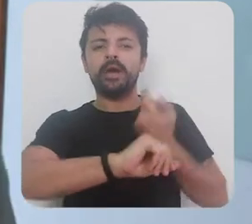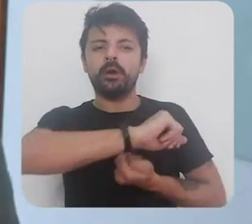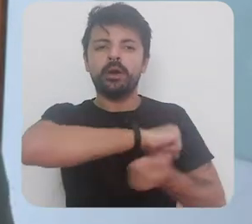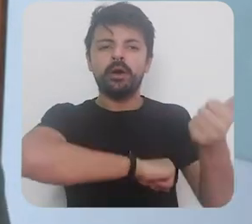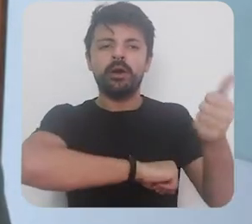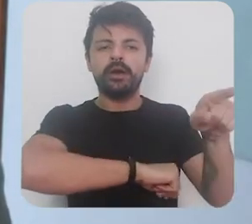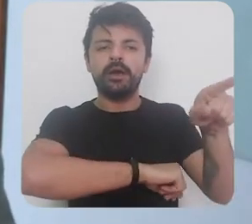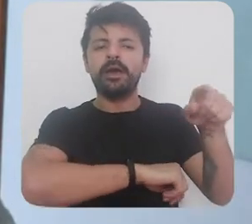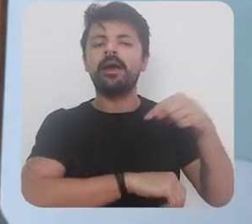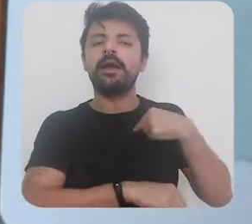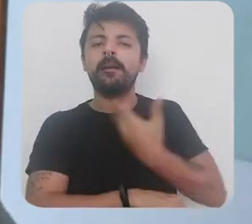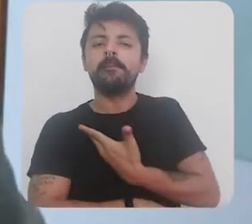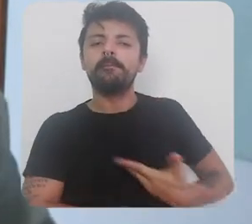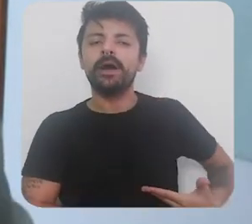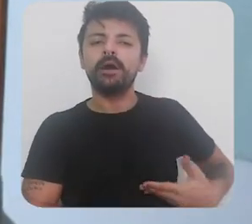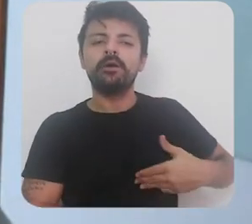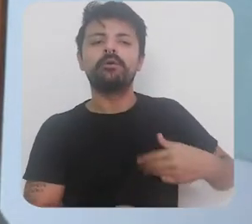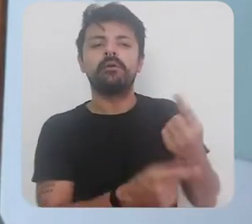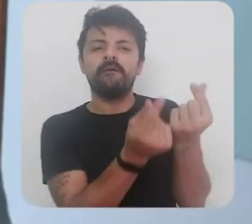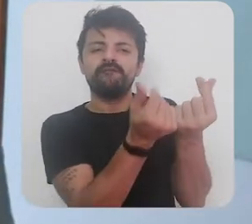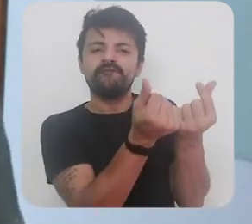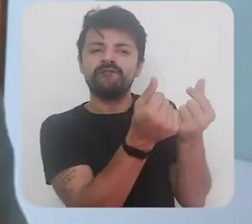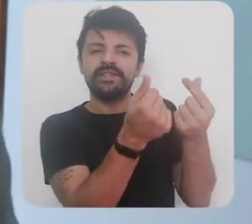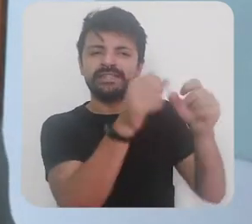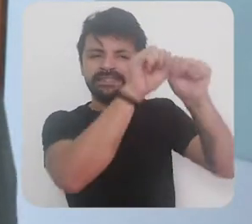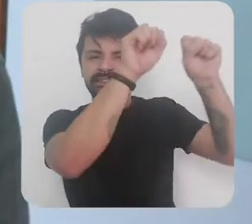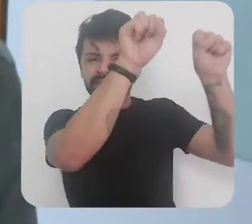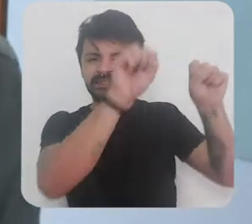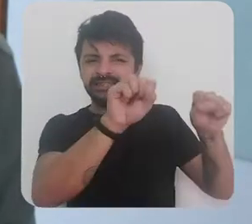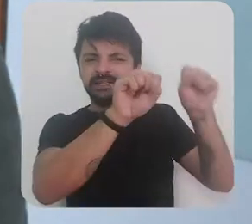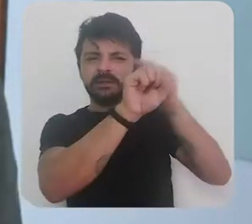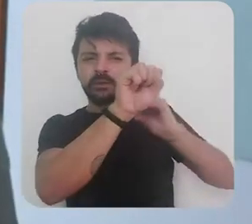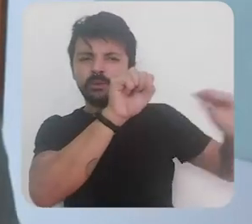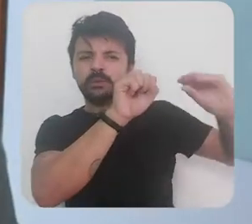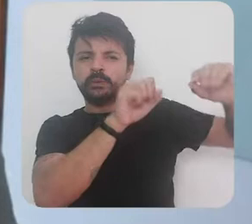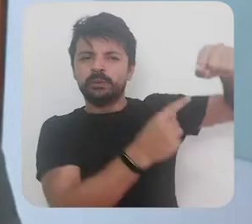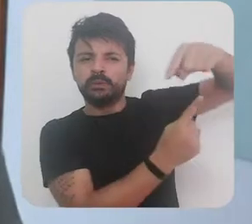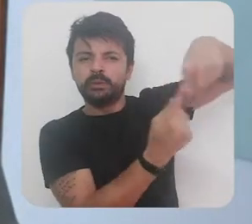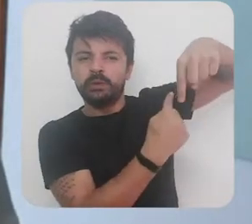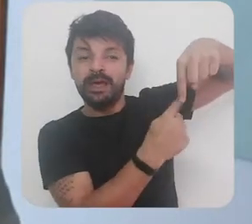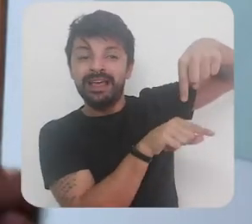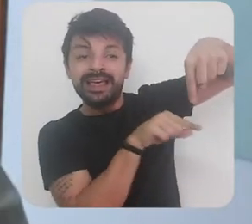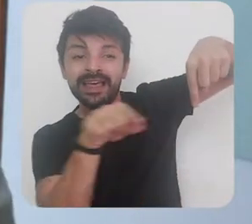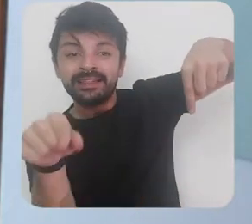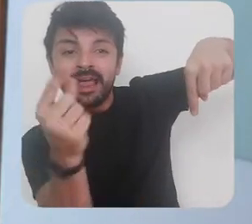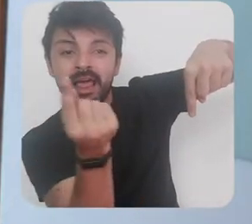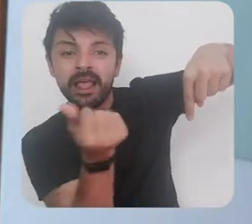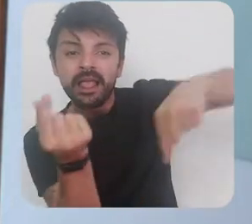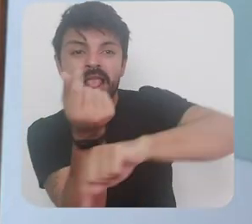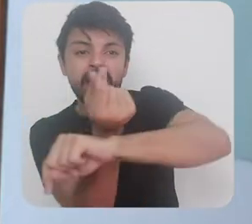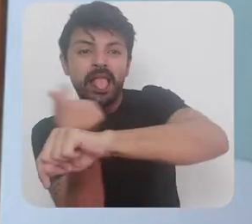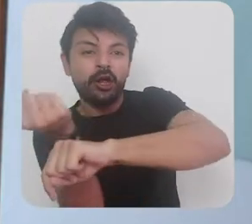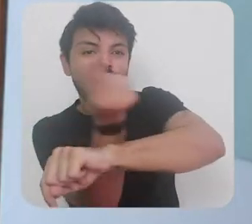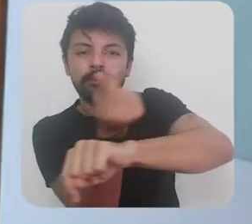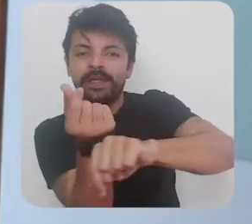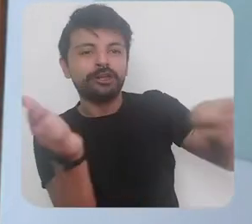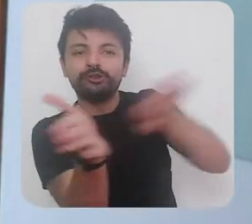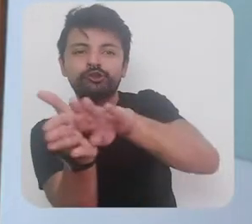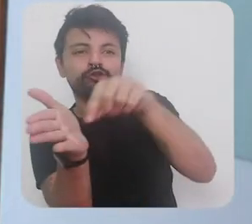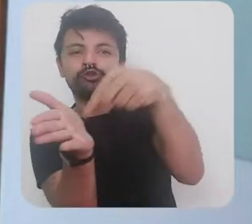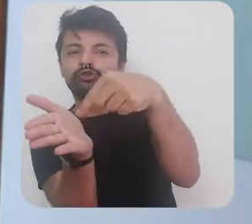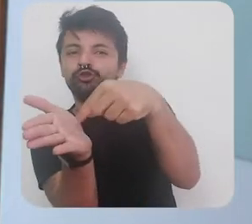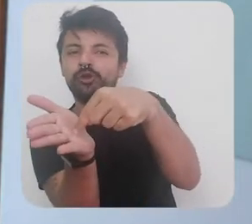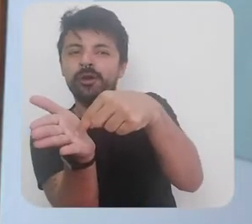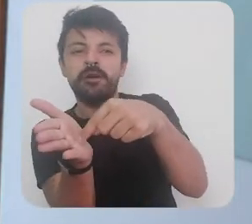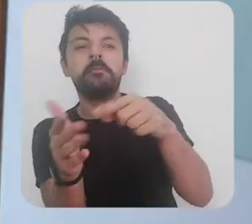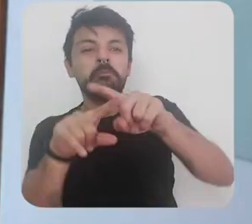liquidez dentro dos bancos no sistema monetário financeiro local e esse dinheiro não chegou na economia tanto que